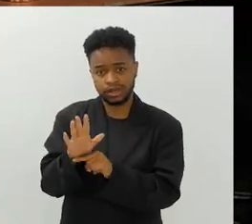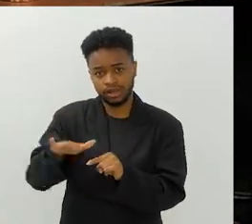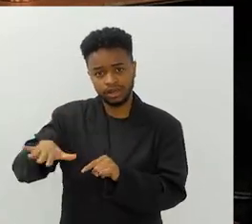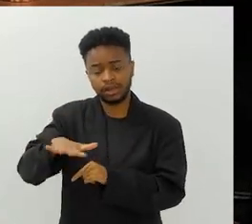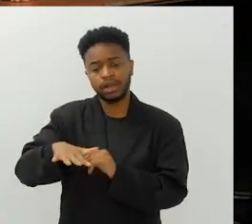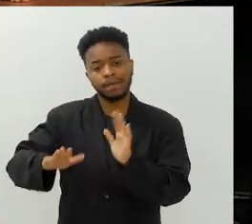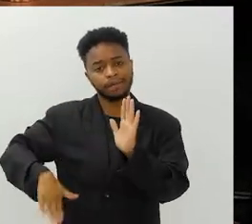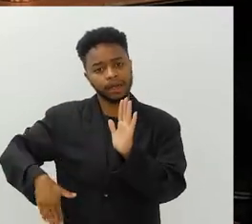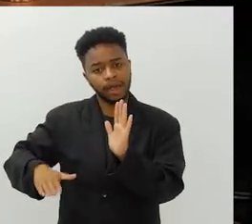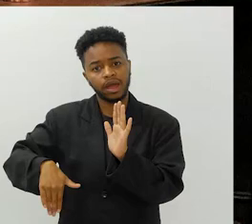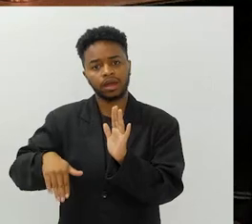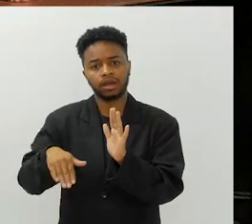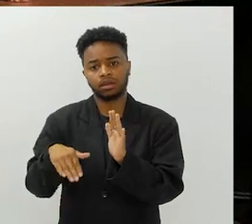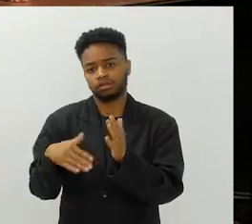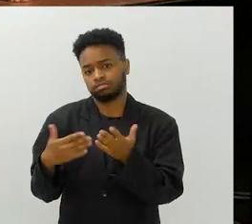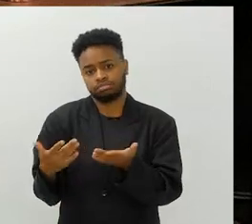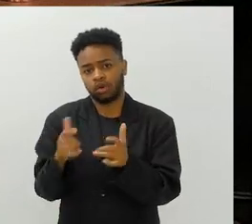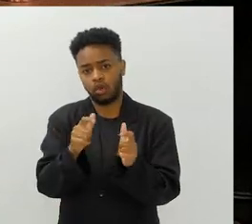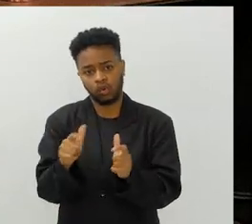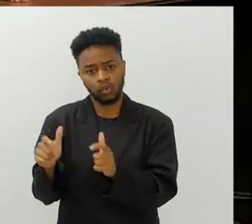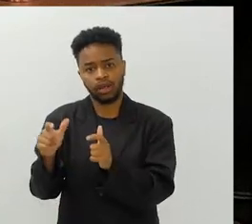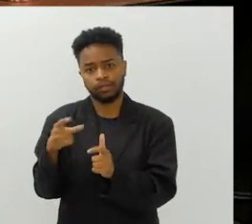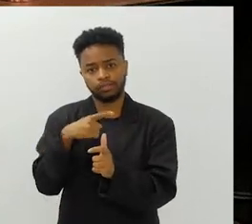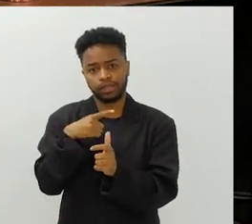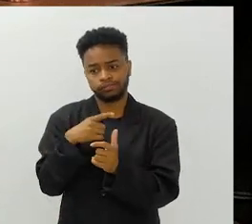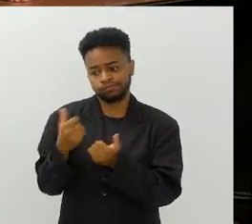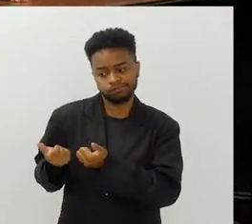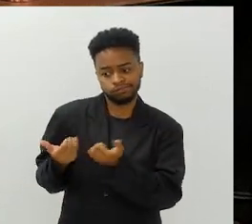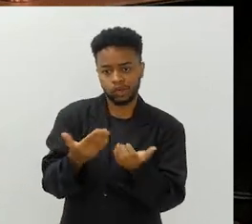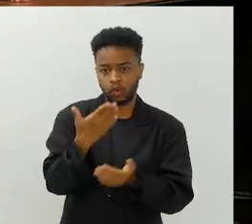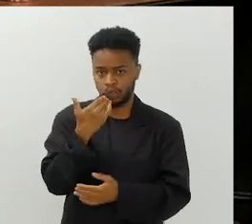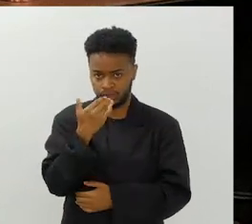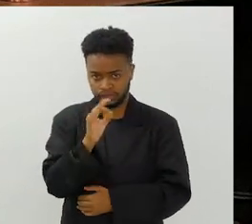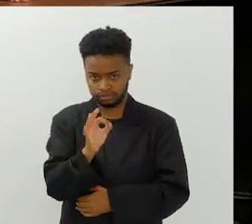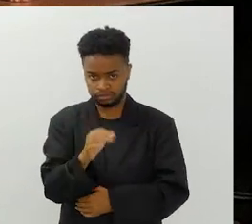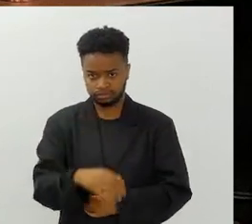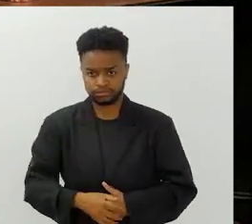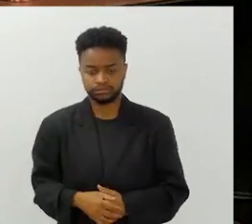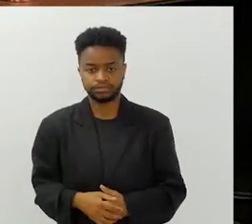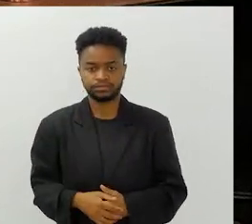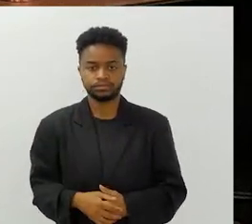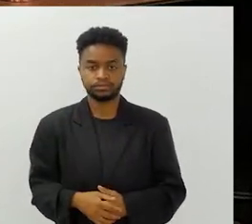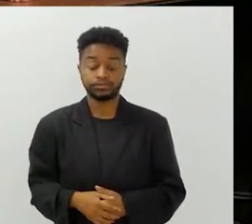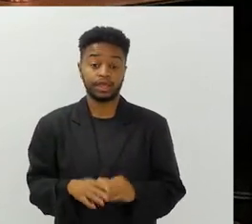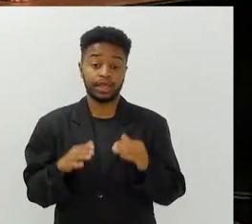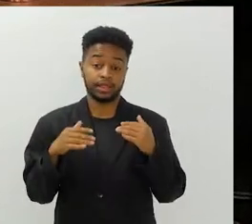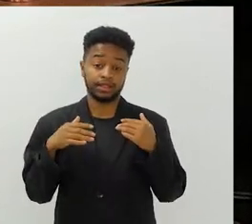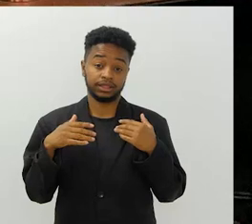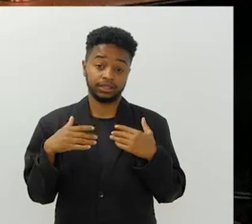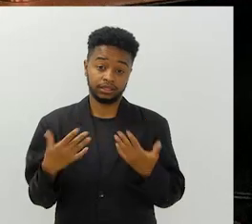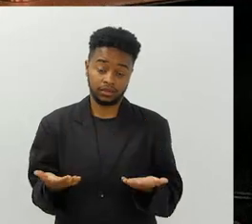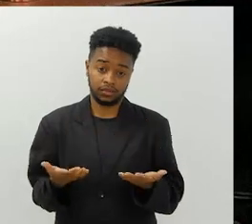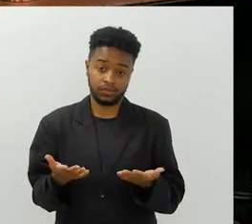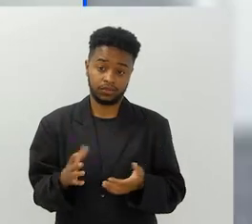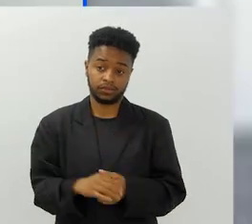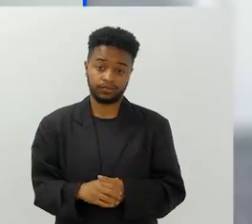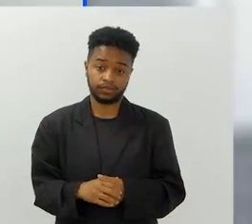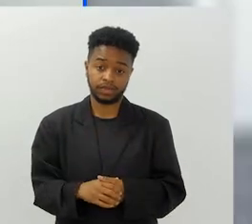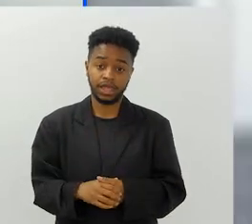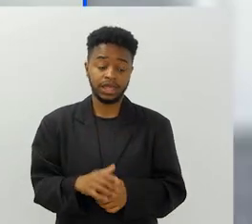essas praias, enfim, onde traz até o sustento para elas, né? Então,